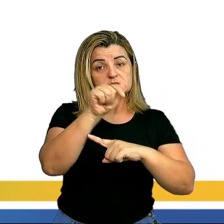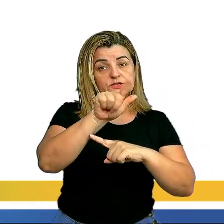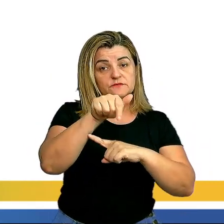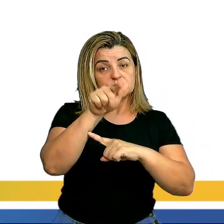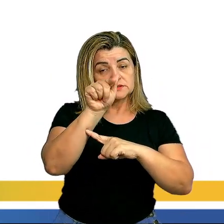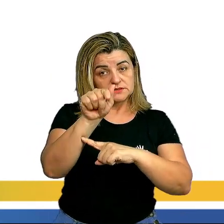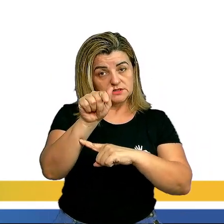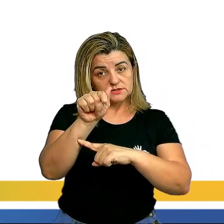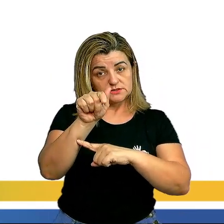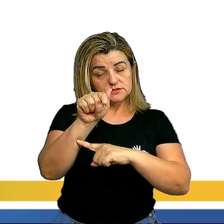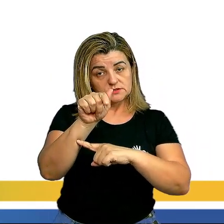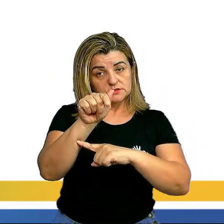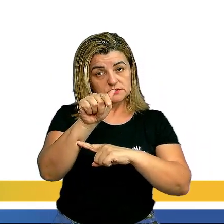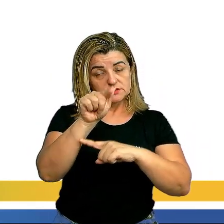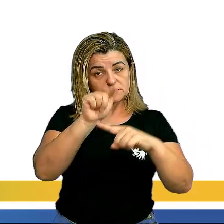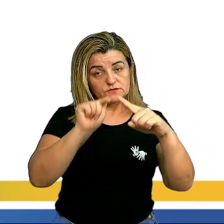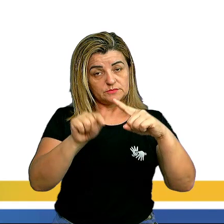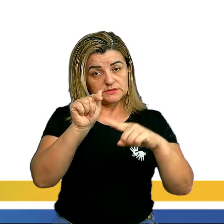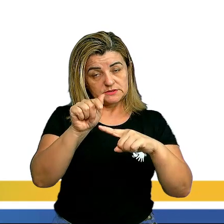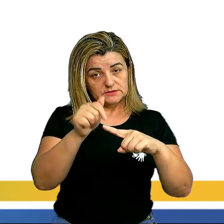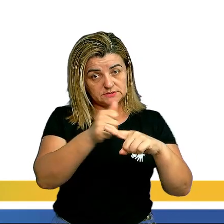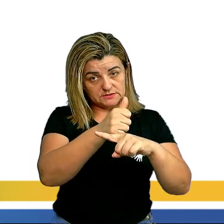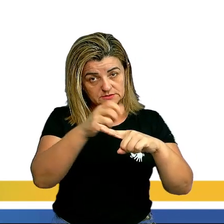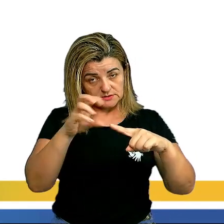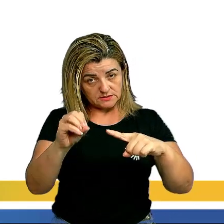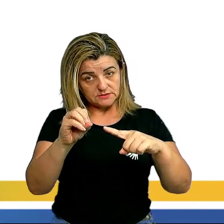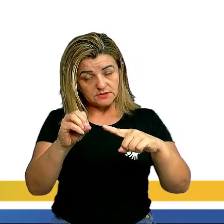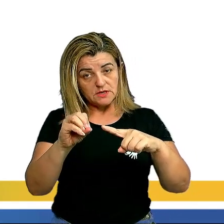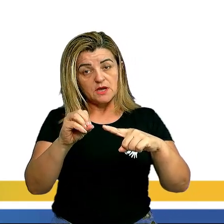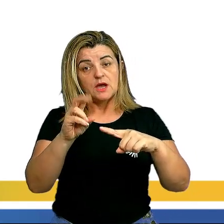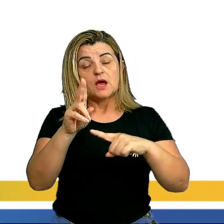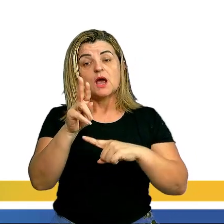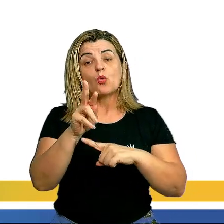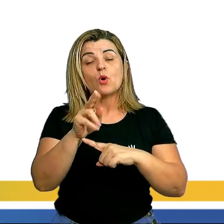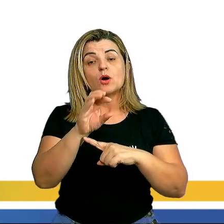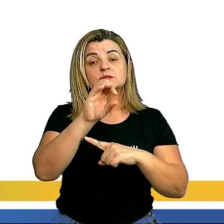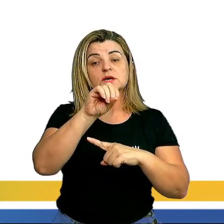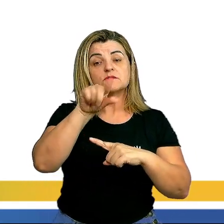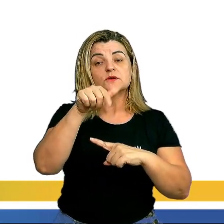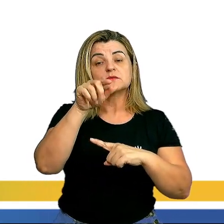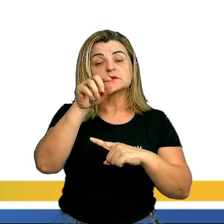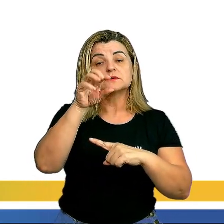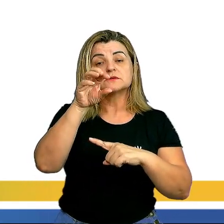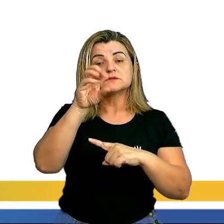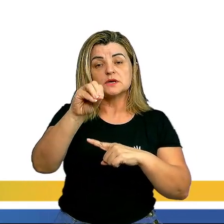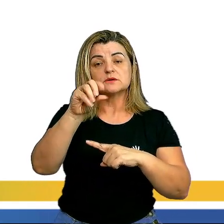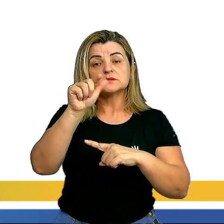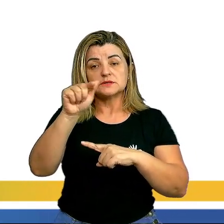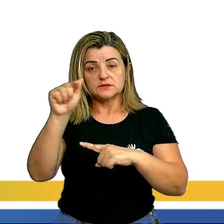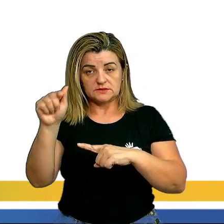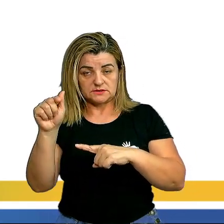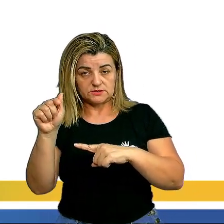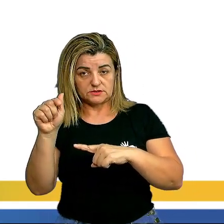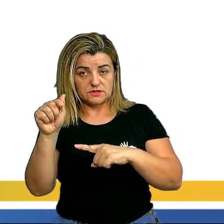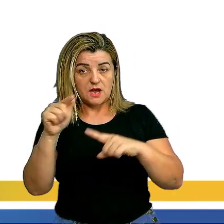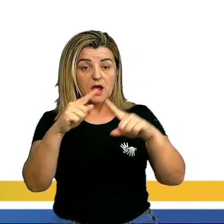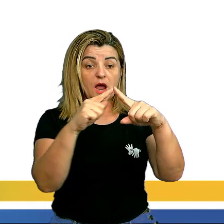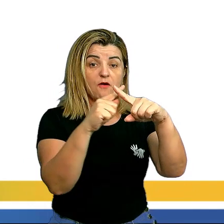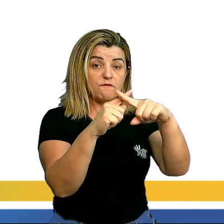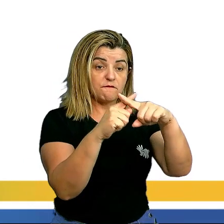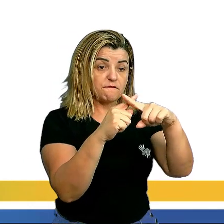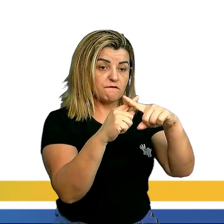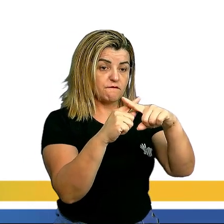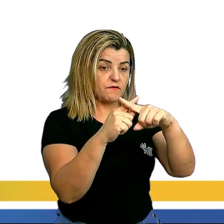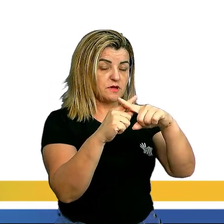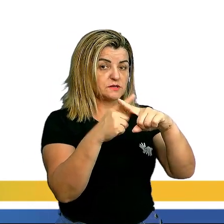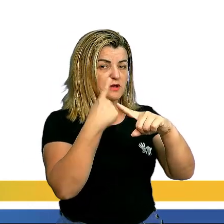para 100 é igual a 0,077, vezes, aquele sinal de